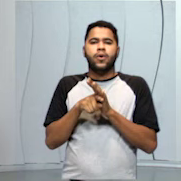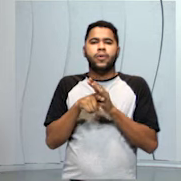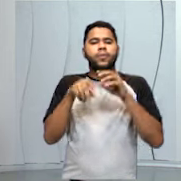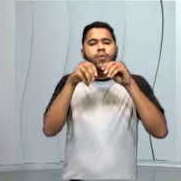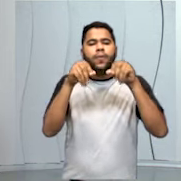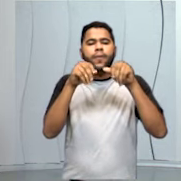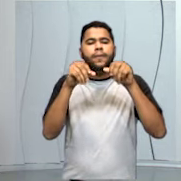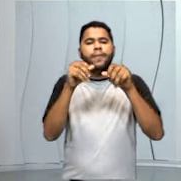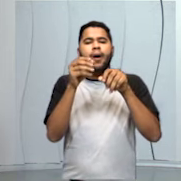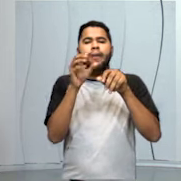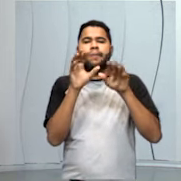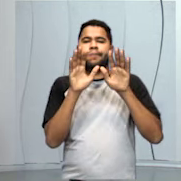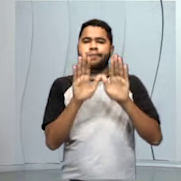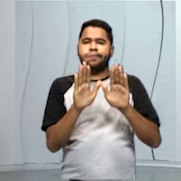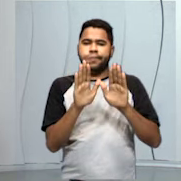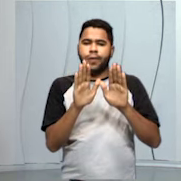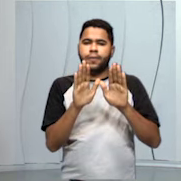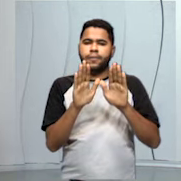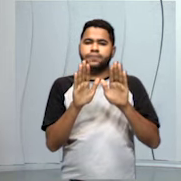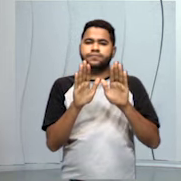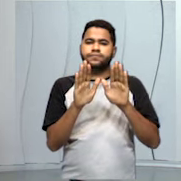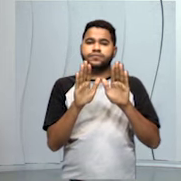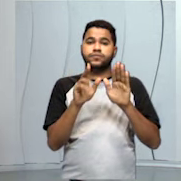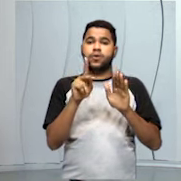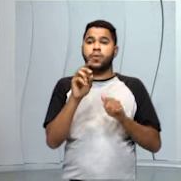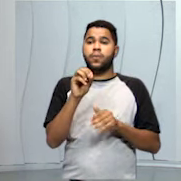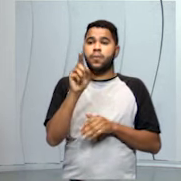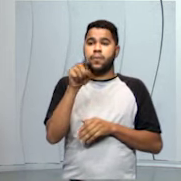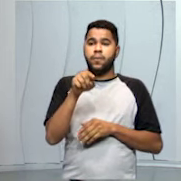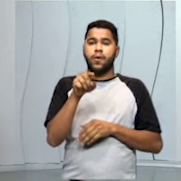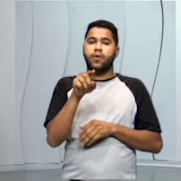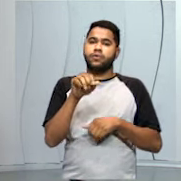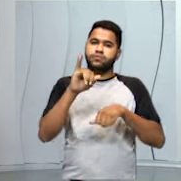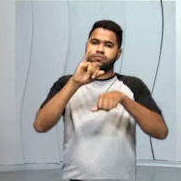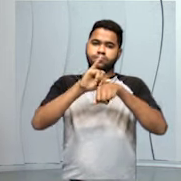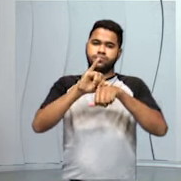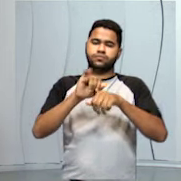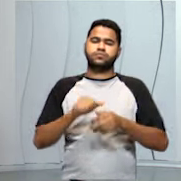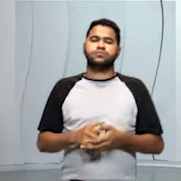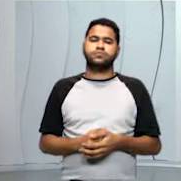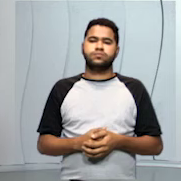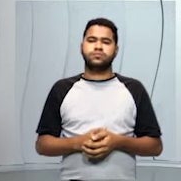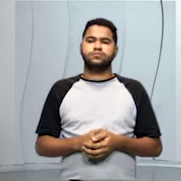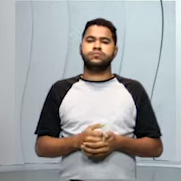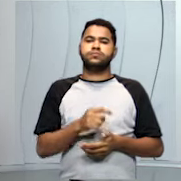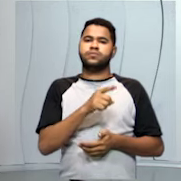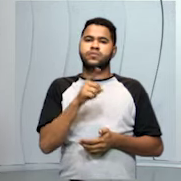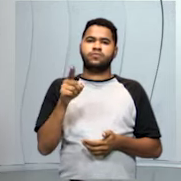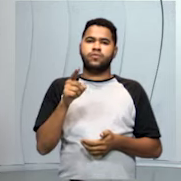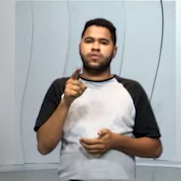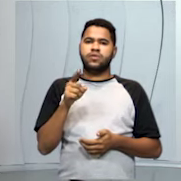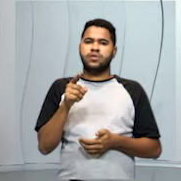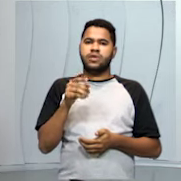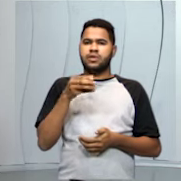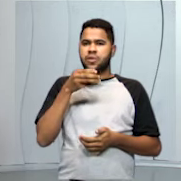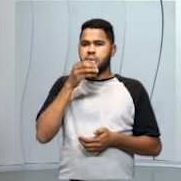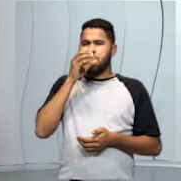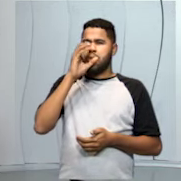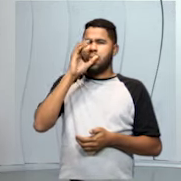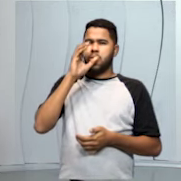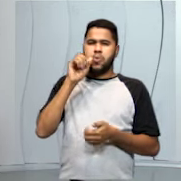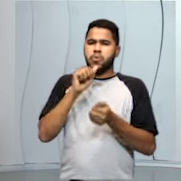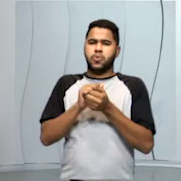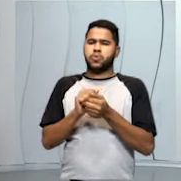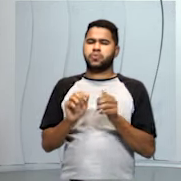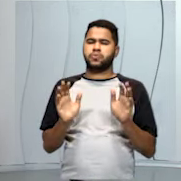ficam retidas no filtro, ou seja, o pó do café fica retido no filtro, para que você não tenha que ingerir junto